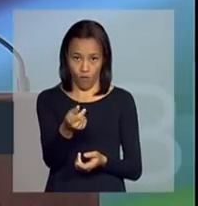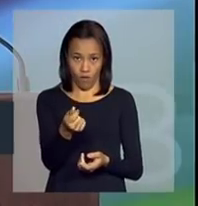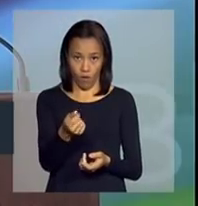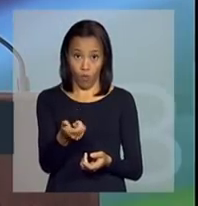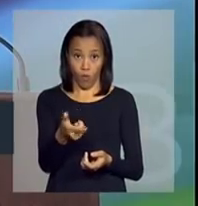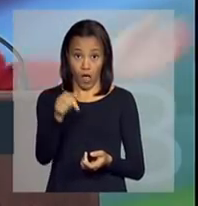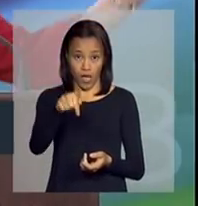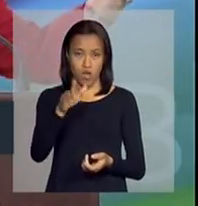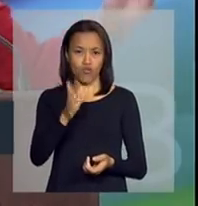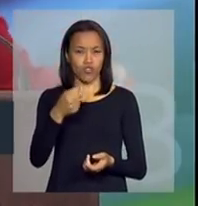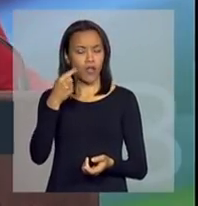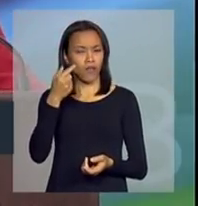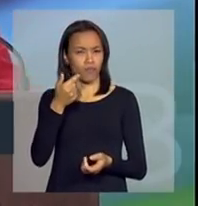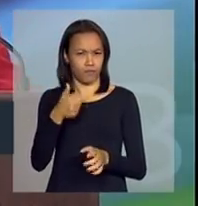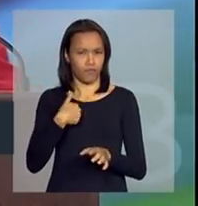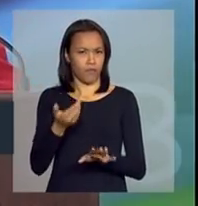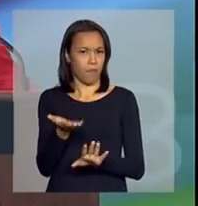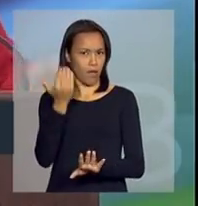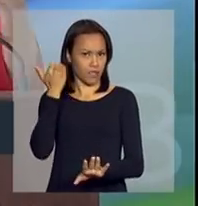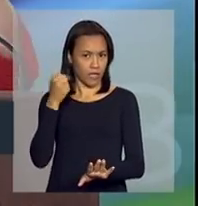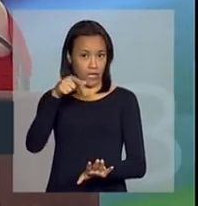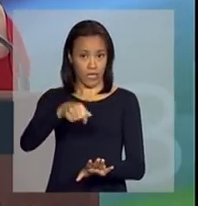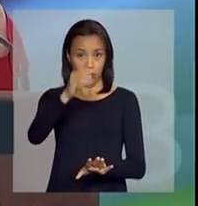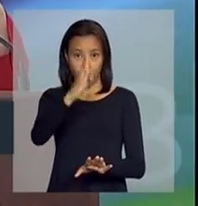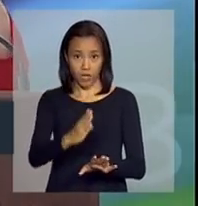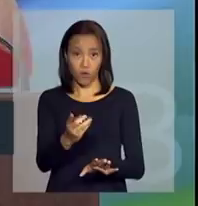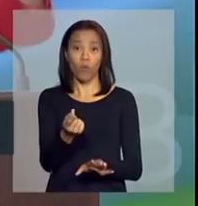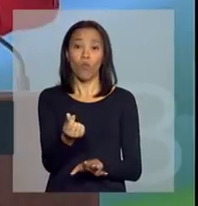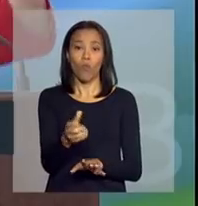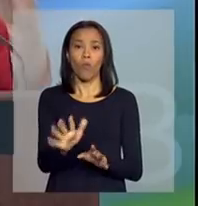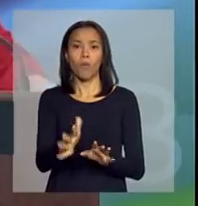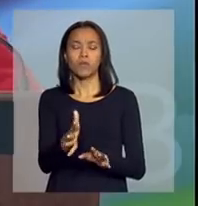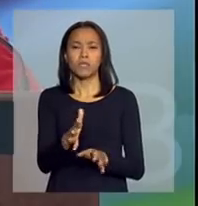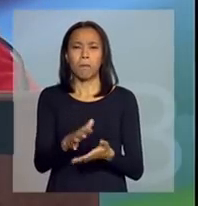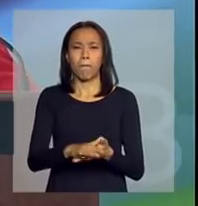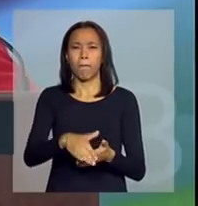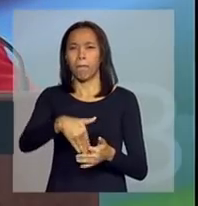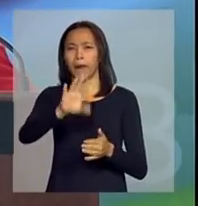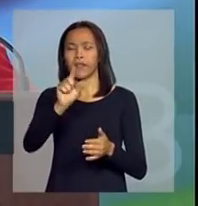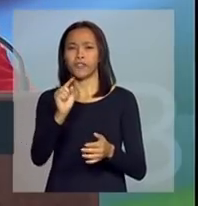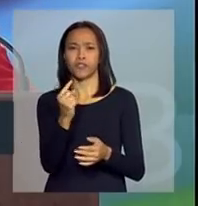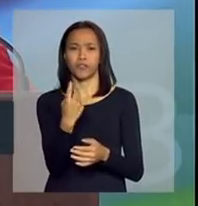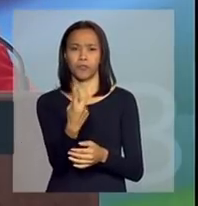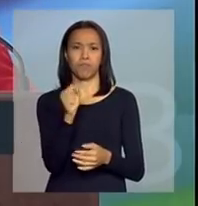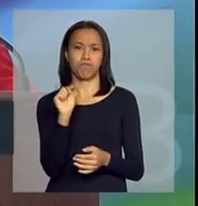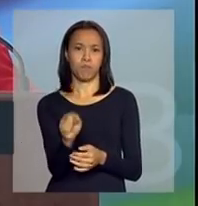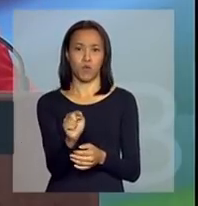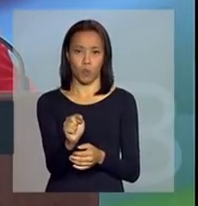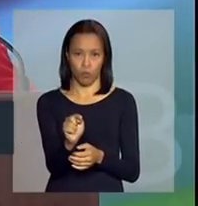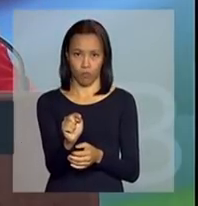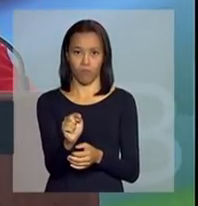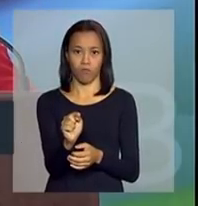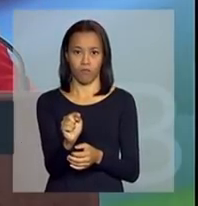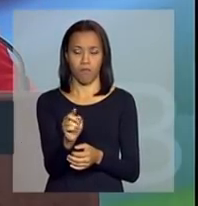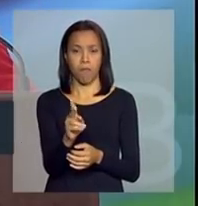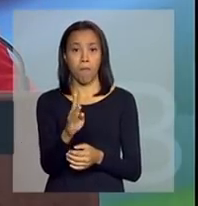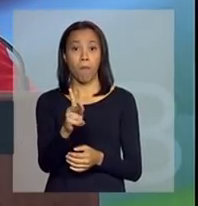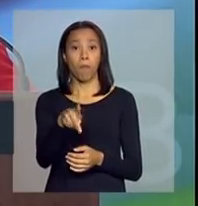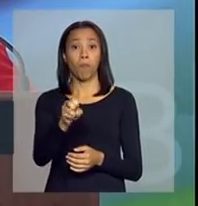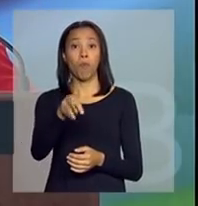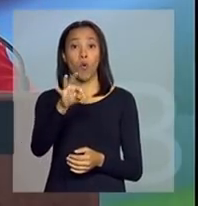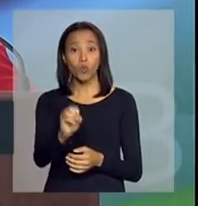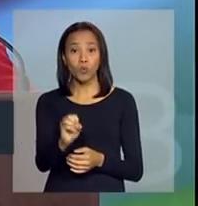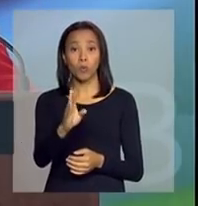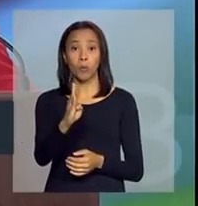evoluindo. Eu já fui da época que o custo do Brasil mais de mil pontos básicos era